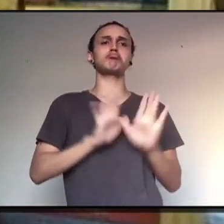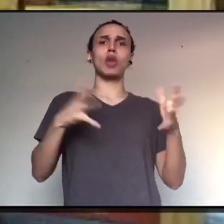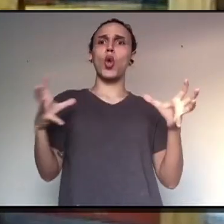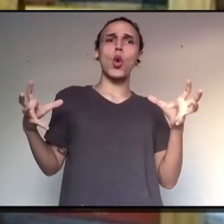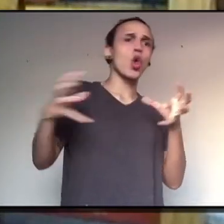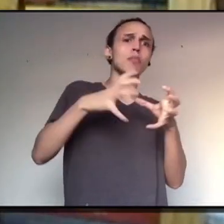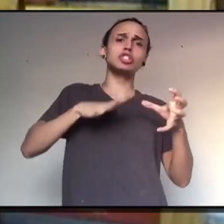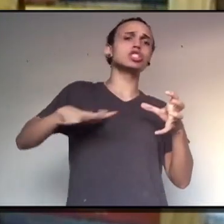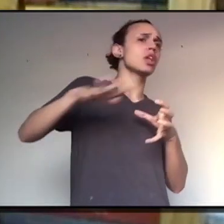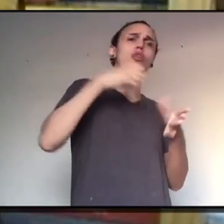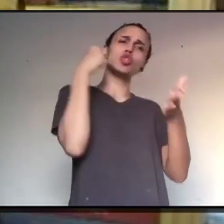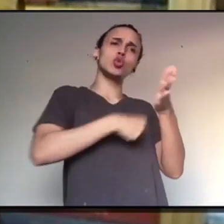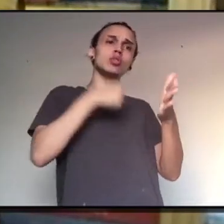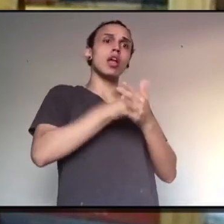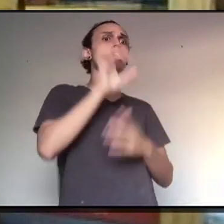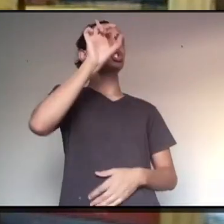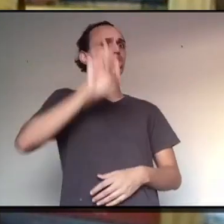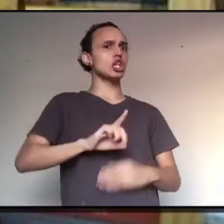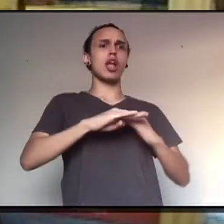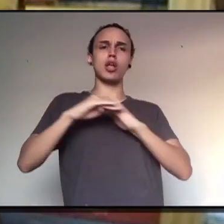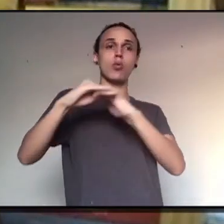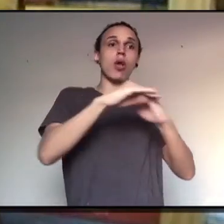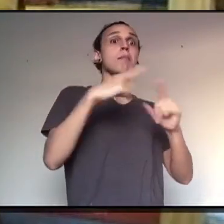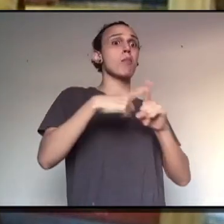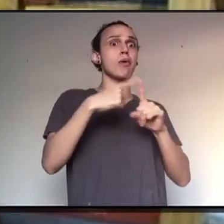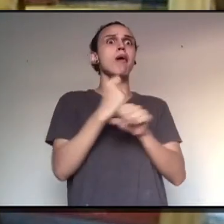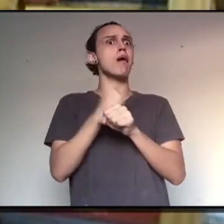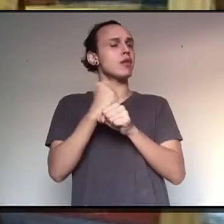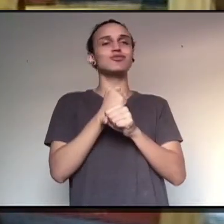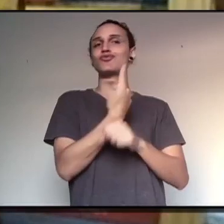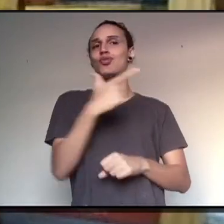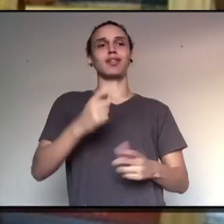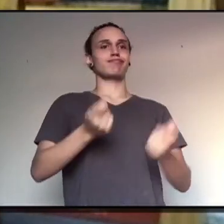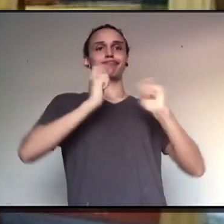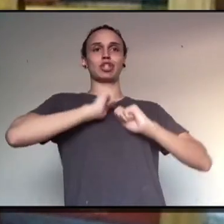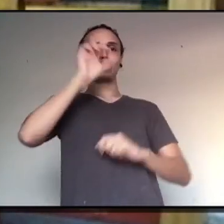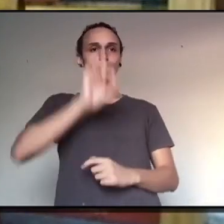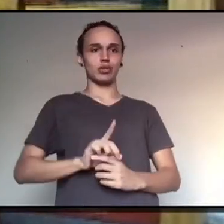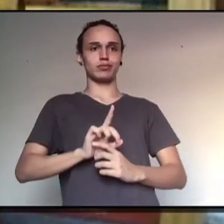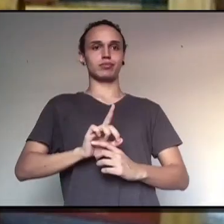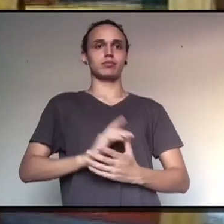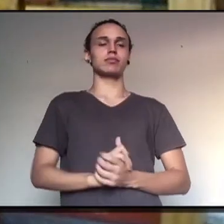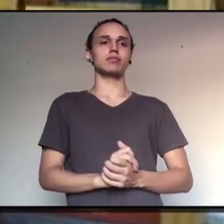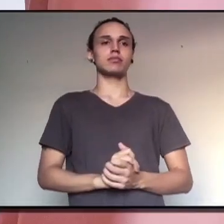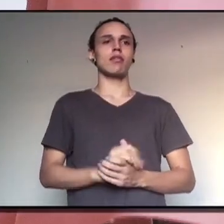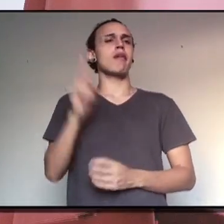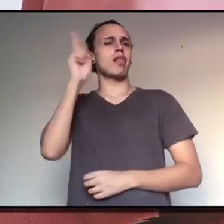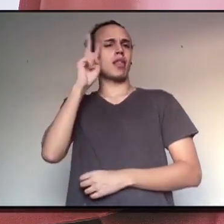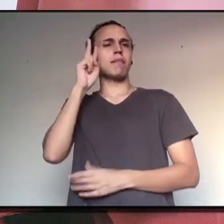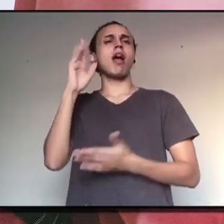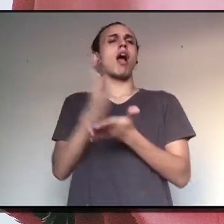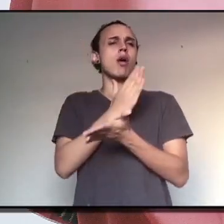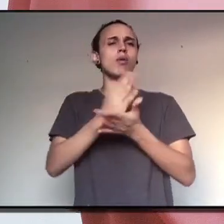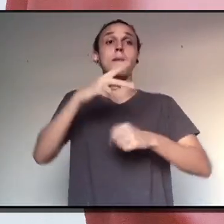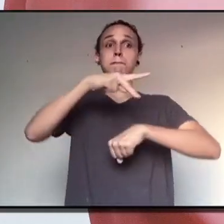para buscar direitos igualitários, porque esses direitos foram negados durante muito tempo. A gente tem que lembrar que em